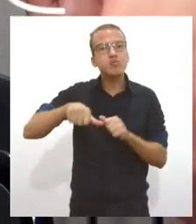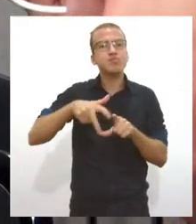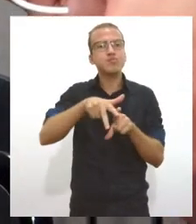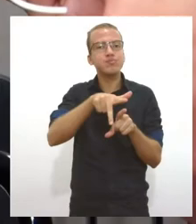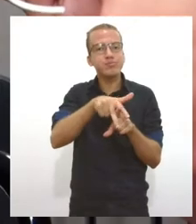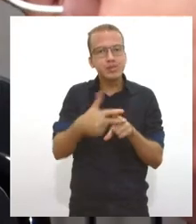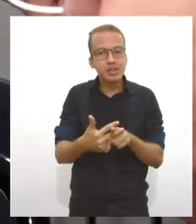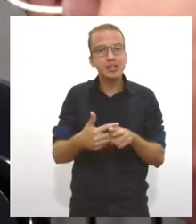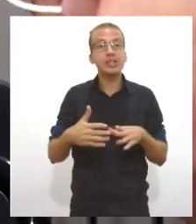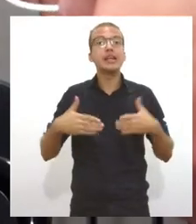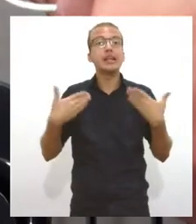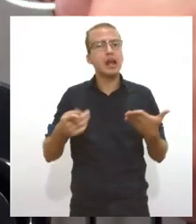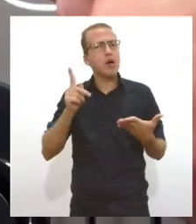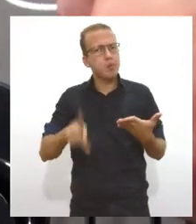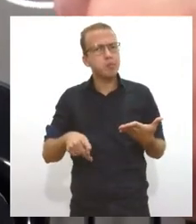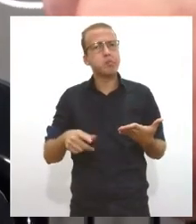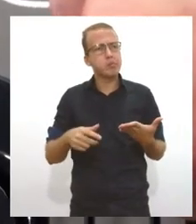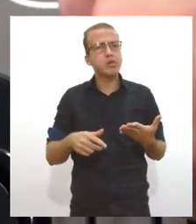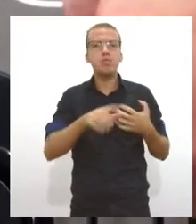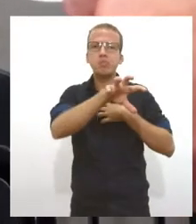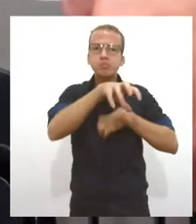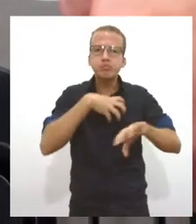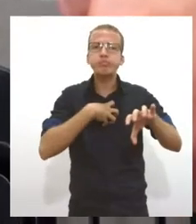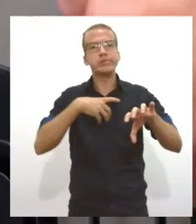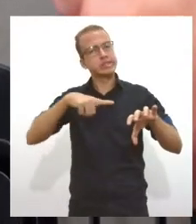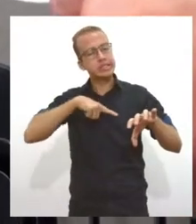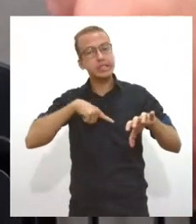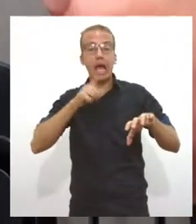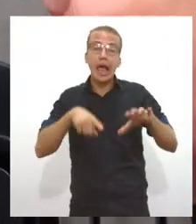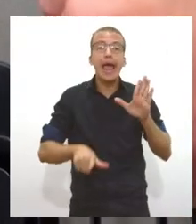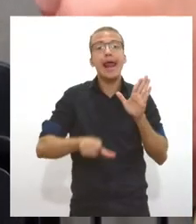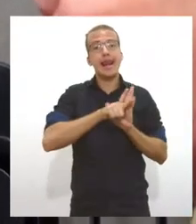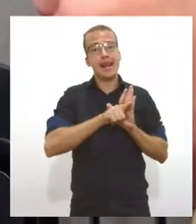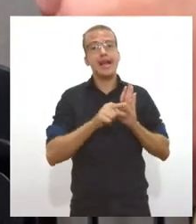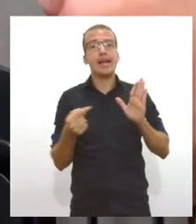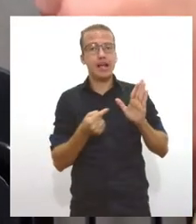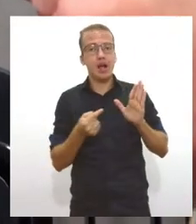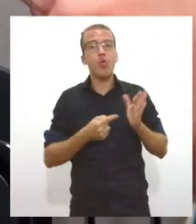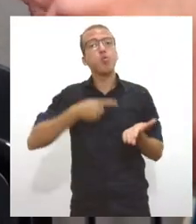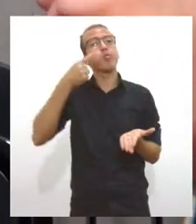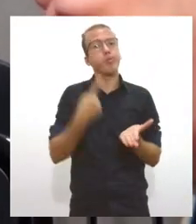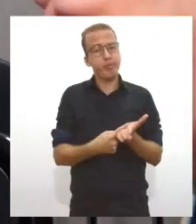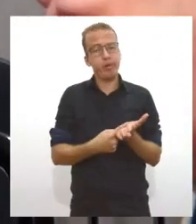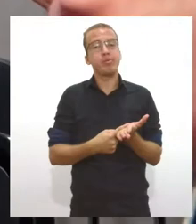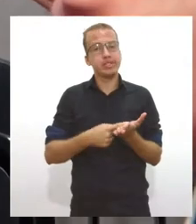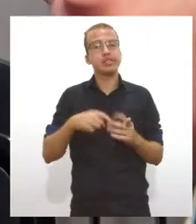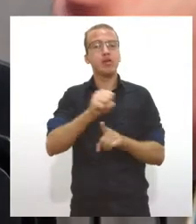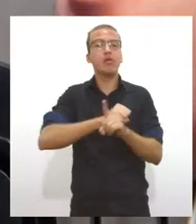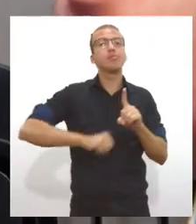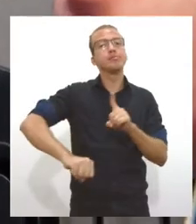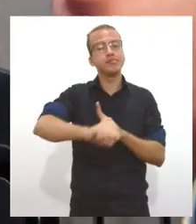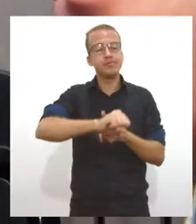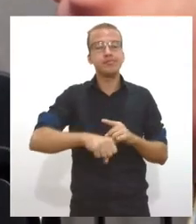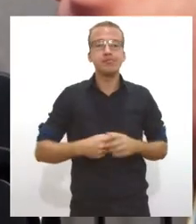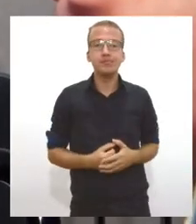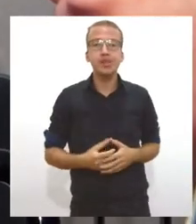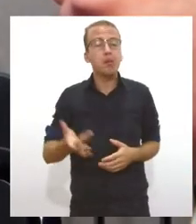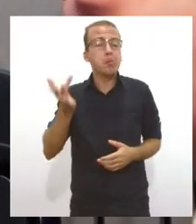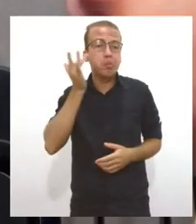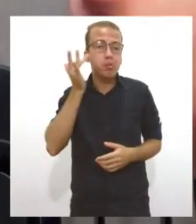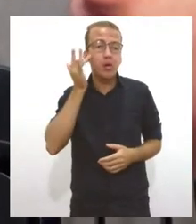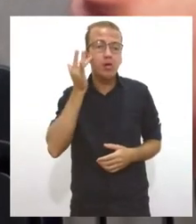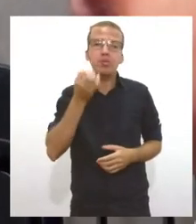humanidade, legalidade e compromisso com a sociedade. Eu achei muito